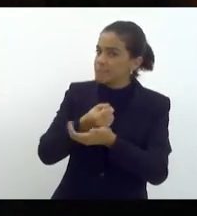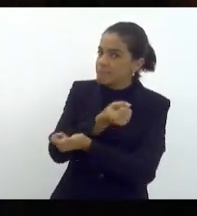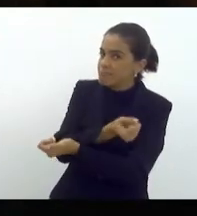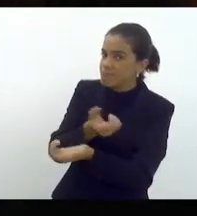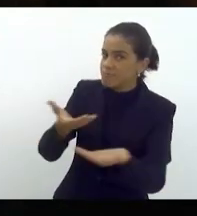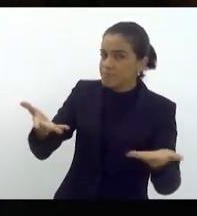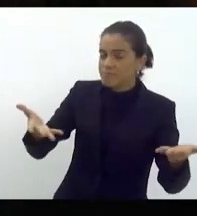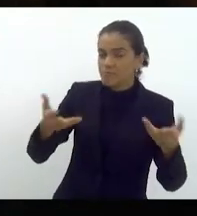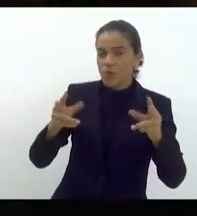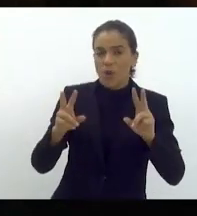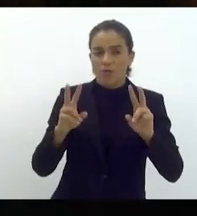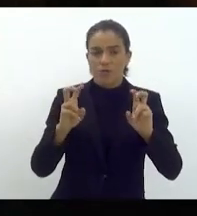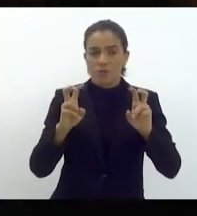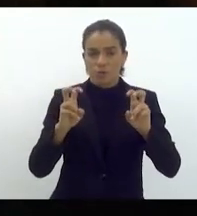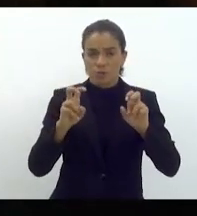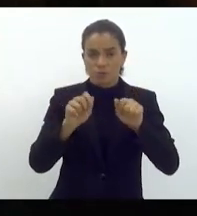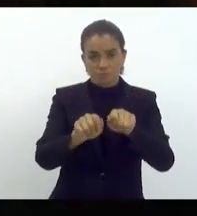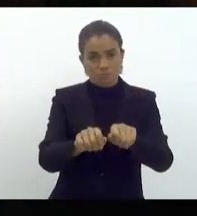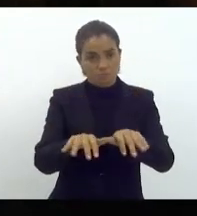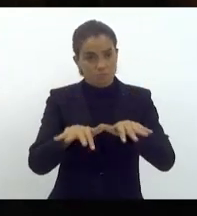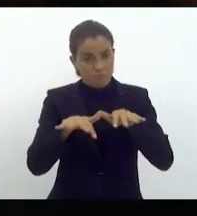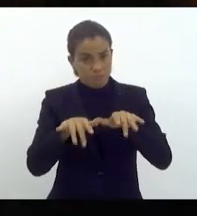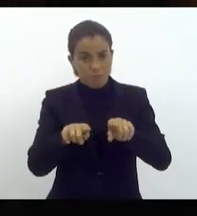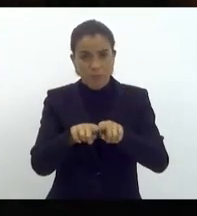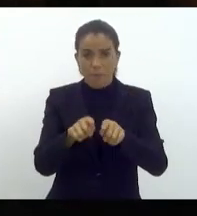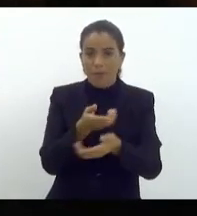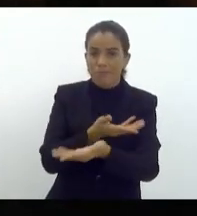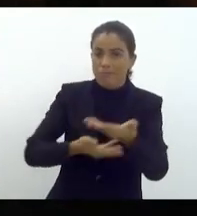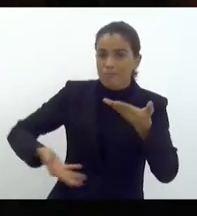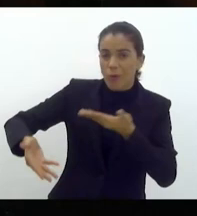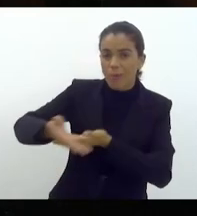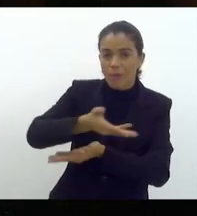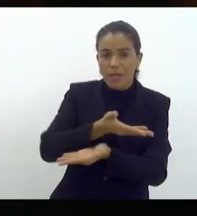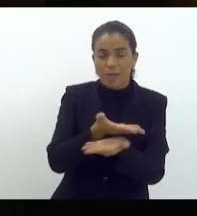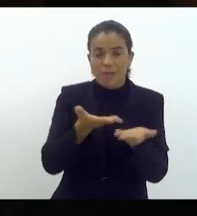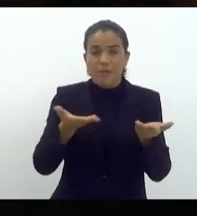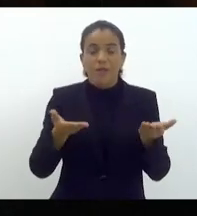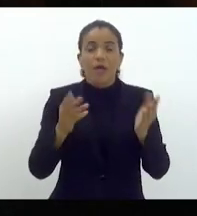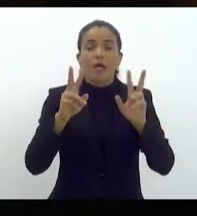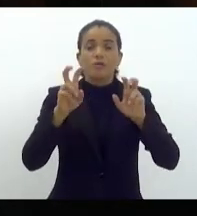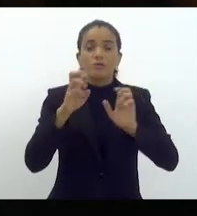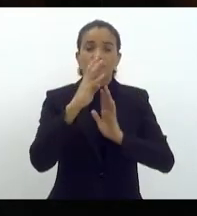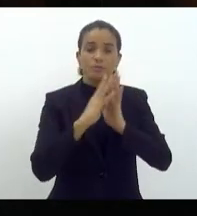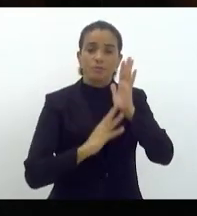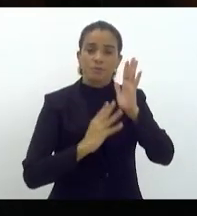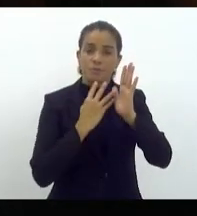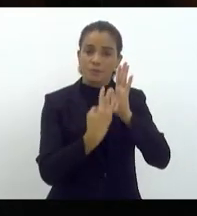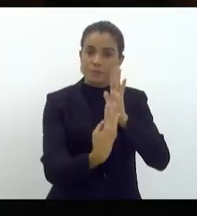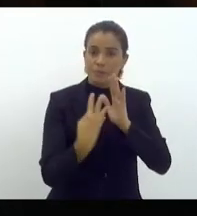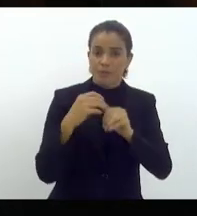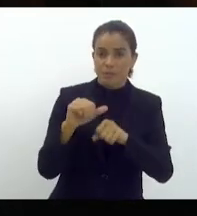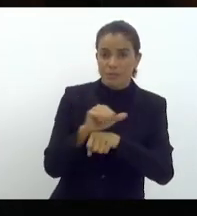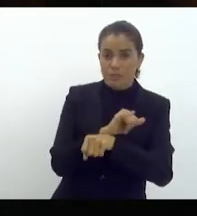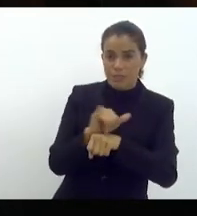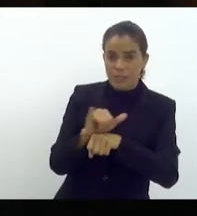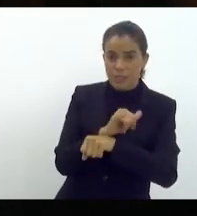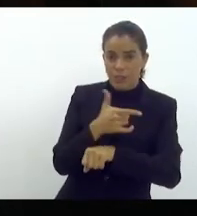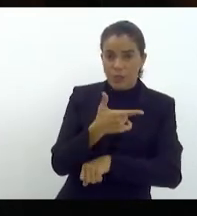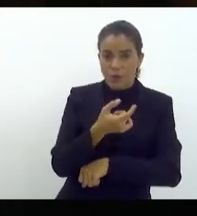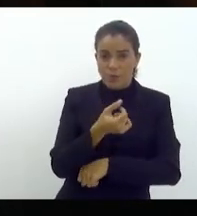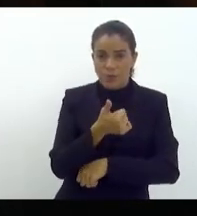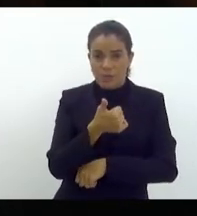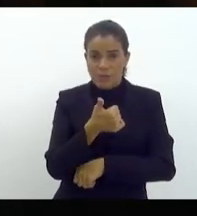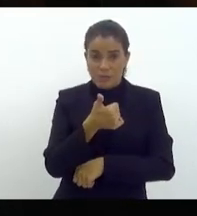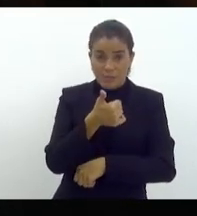a esse plenário e a esta Casa. É sobre o plano estratégico de 2017 e